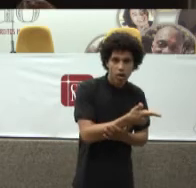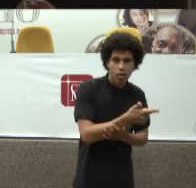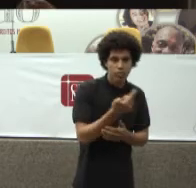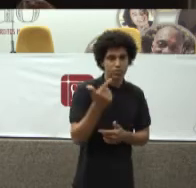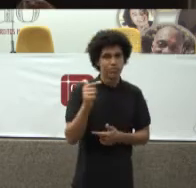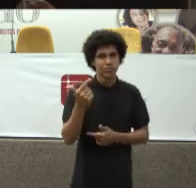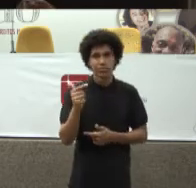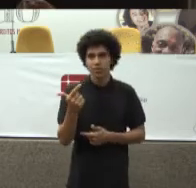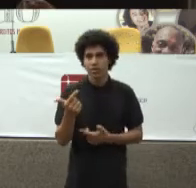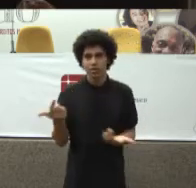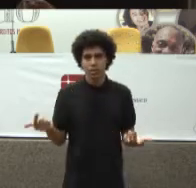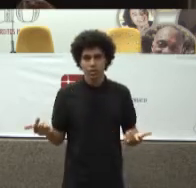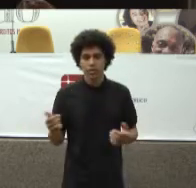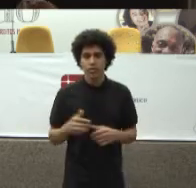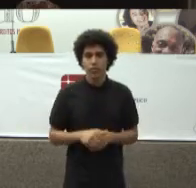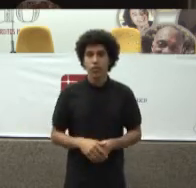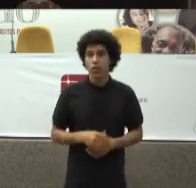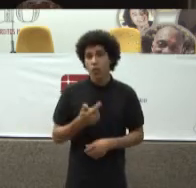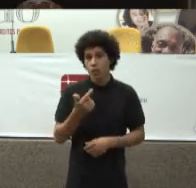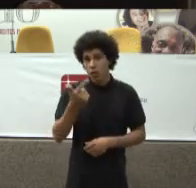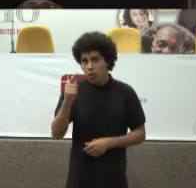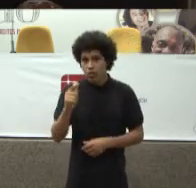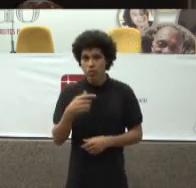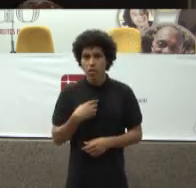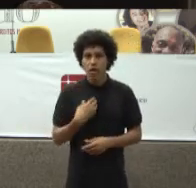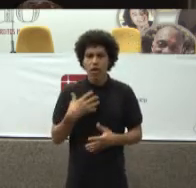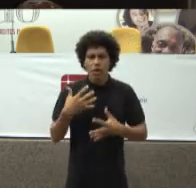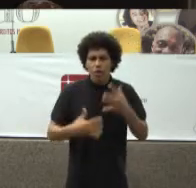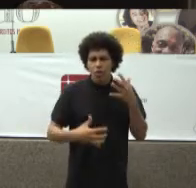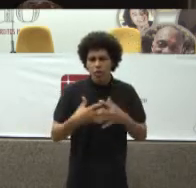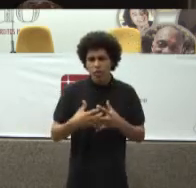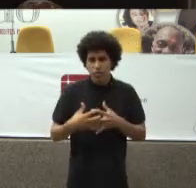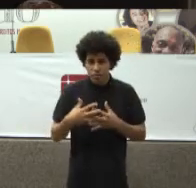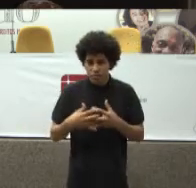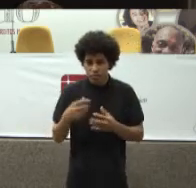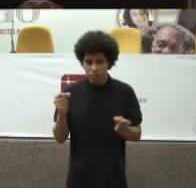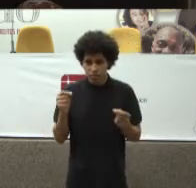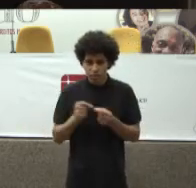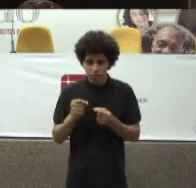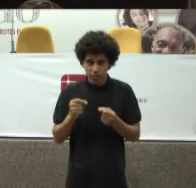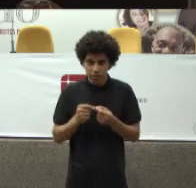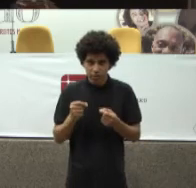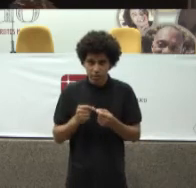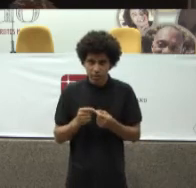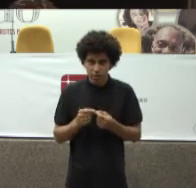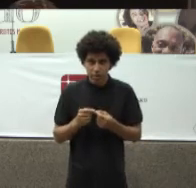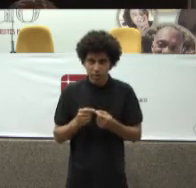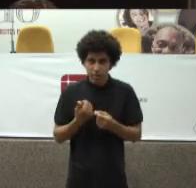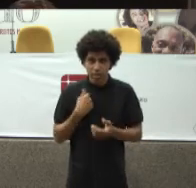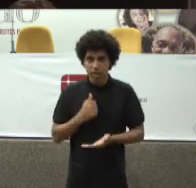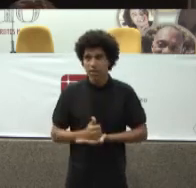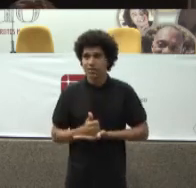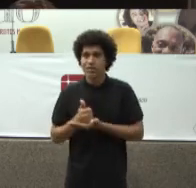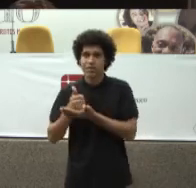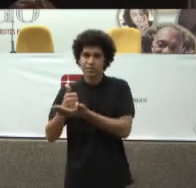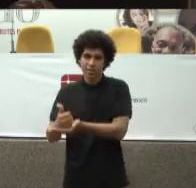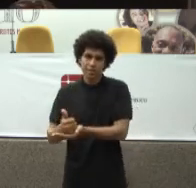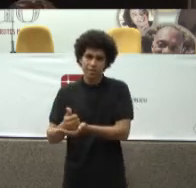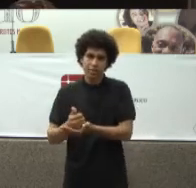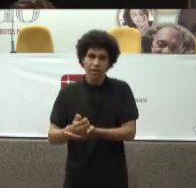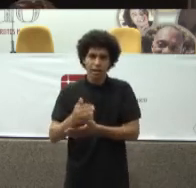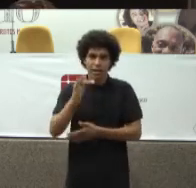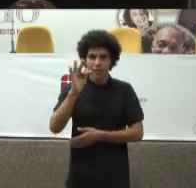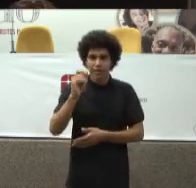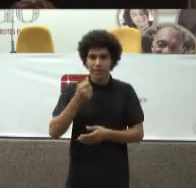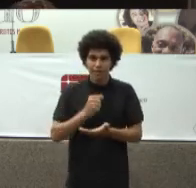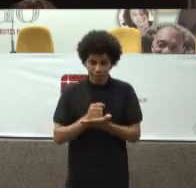deles É a confusão Que se faz Entre assistência Farmacêutica Versus Assistência Oncológica Principalmente